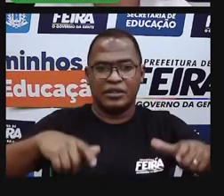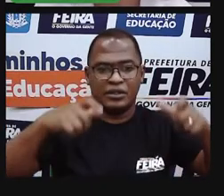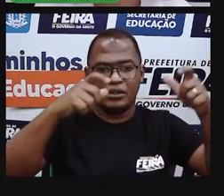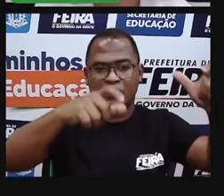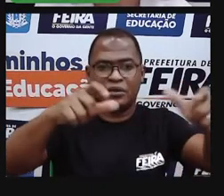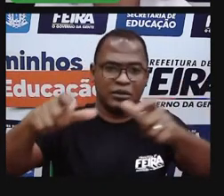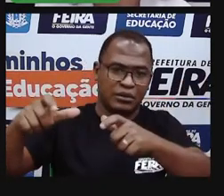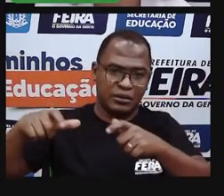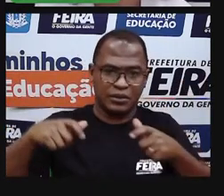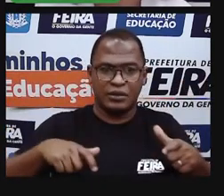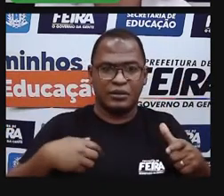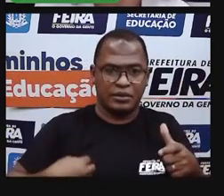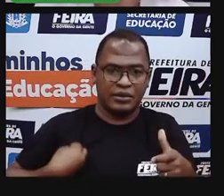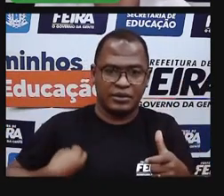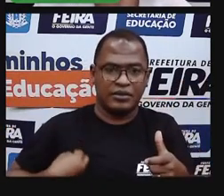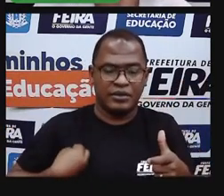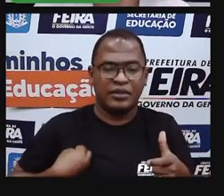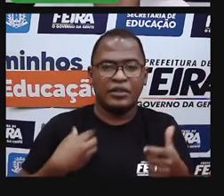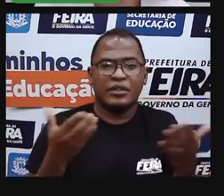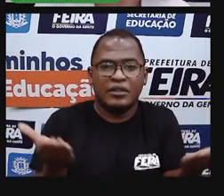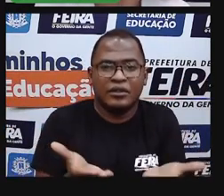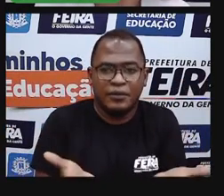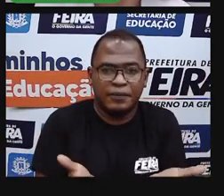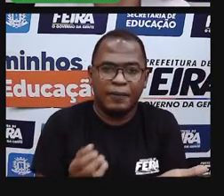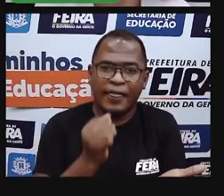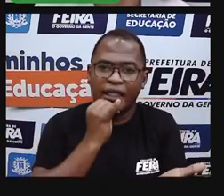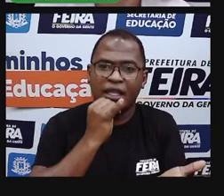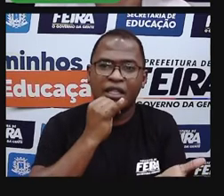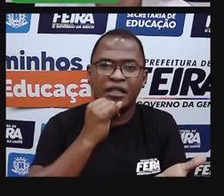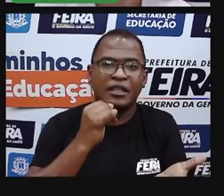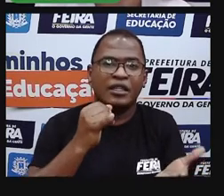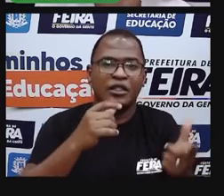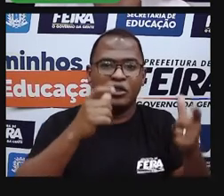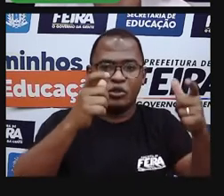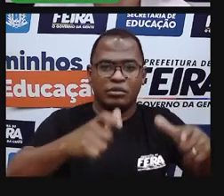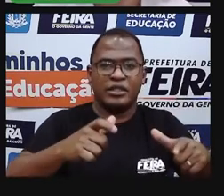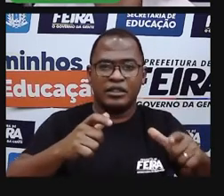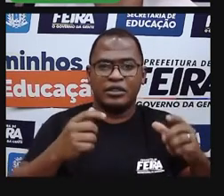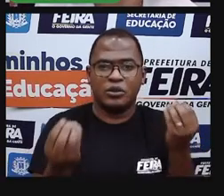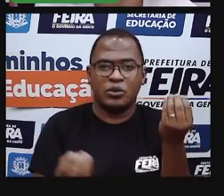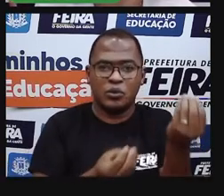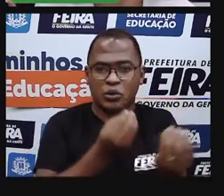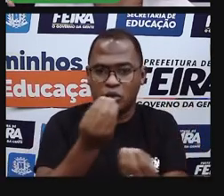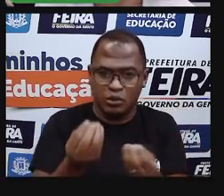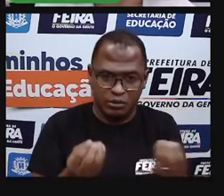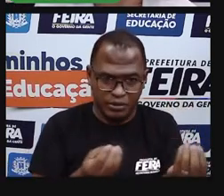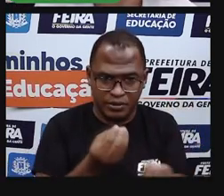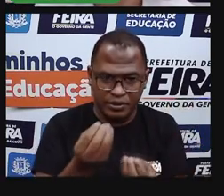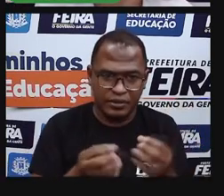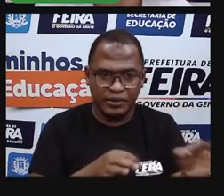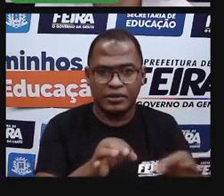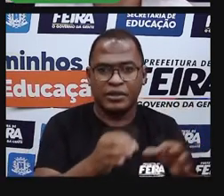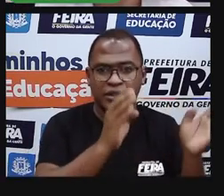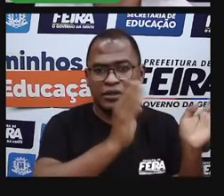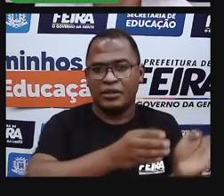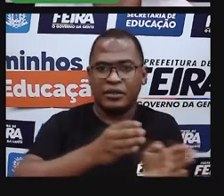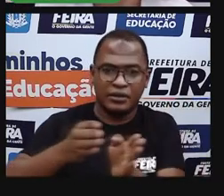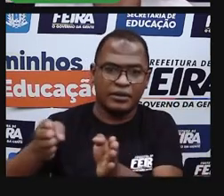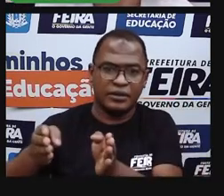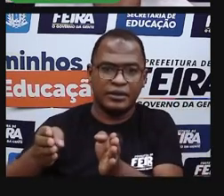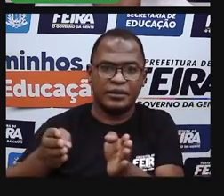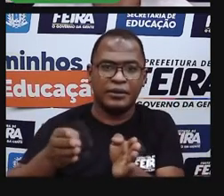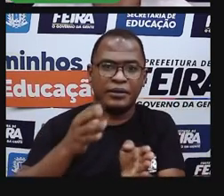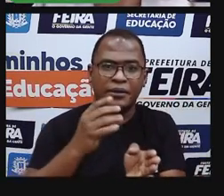as pessoas que nele vivem que se formam. Então, os bairros se constituem, né, por alguma organização similar.